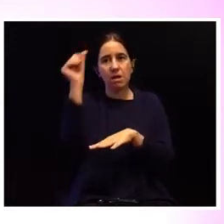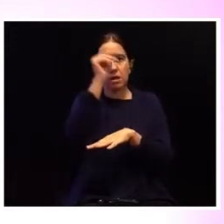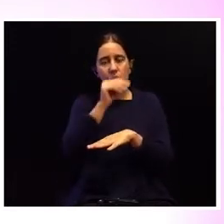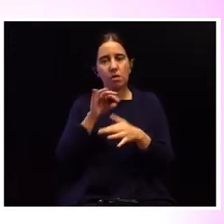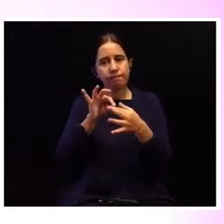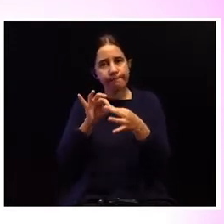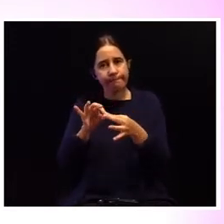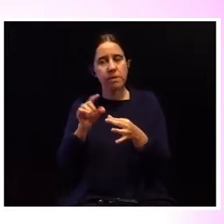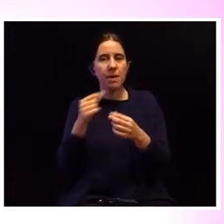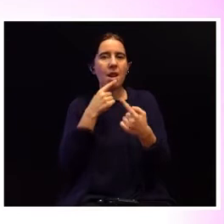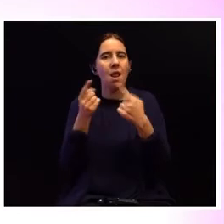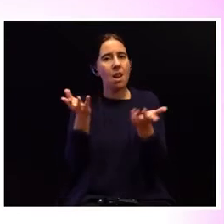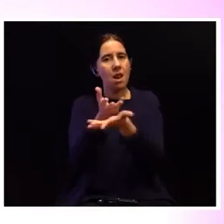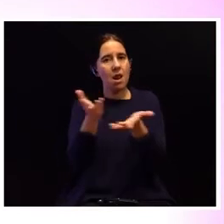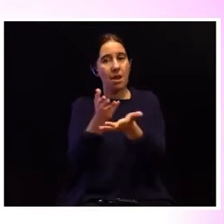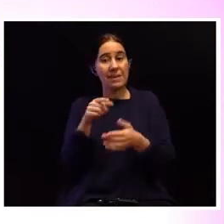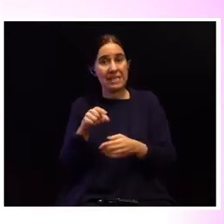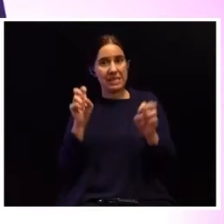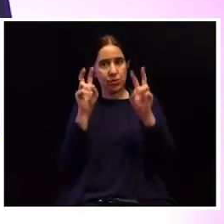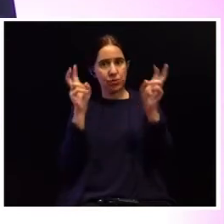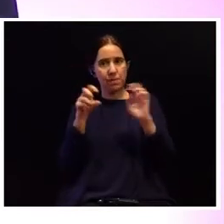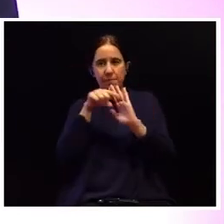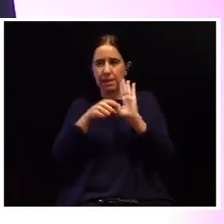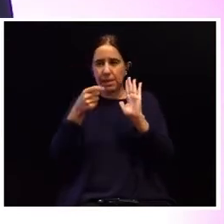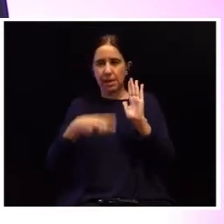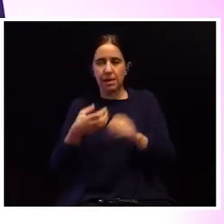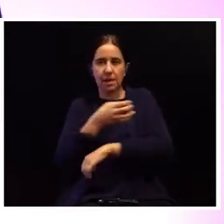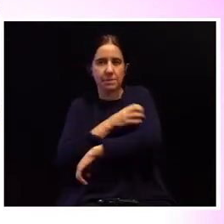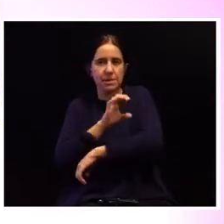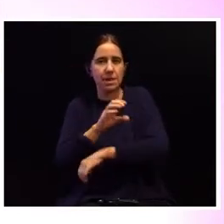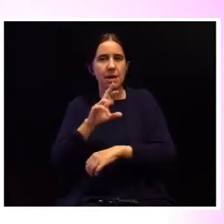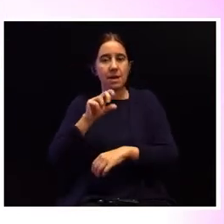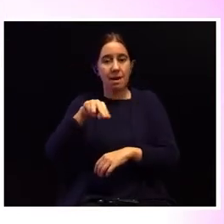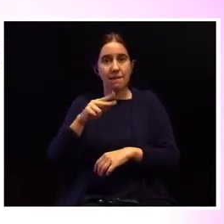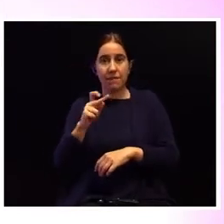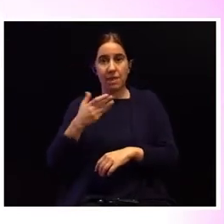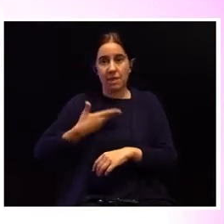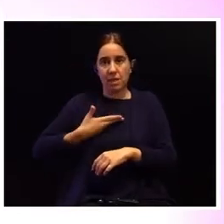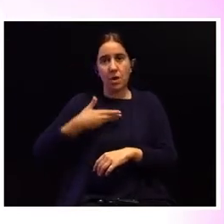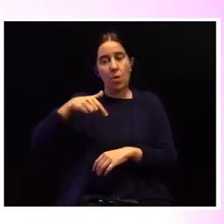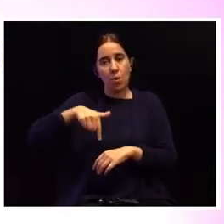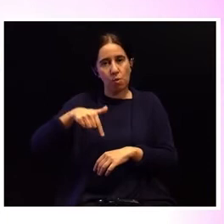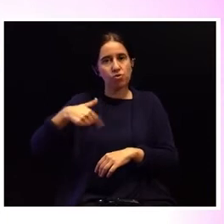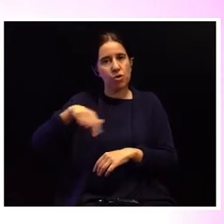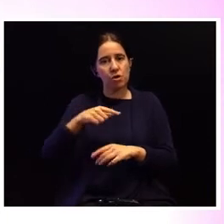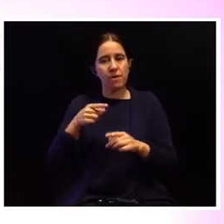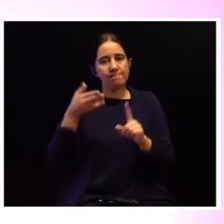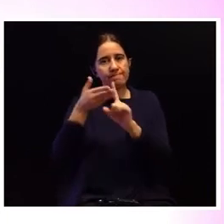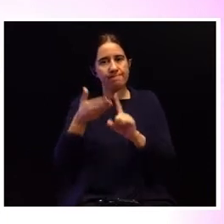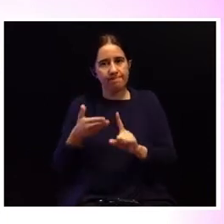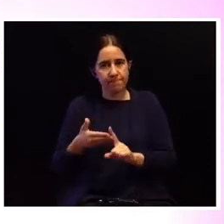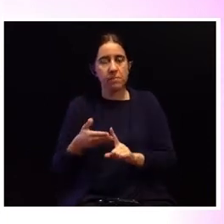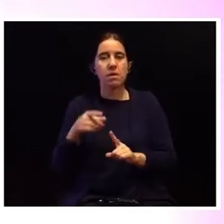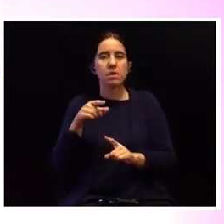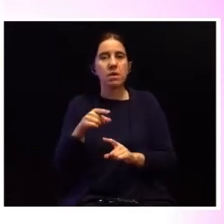coesas e dialogantes. E é sobre estas medidas de capacitação da RENAB que hoje nos debruçaremos. A